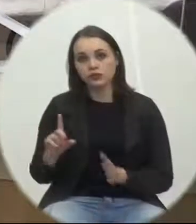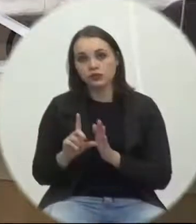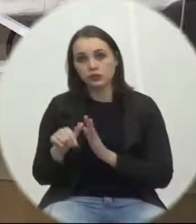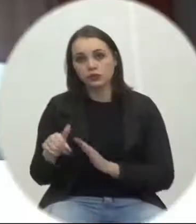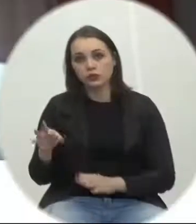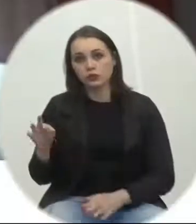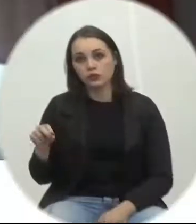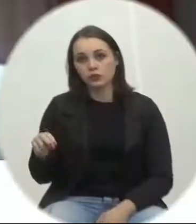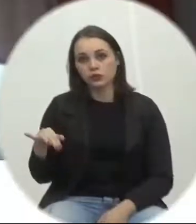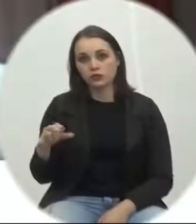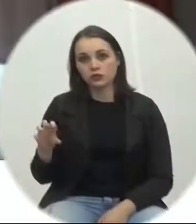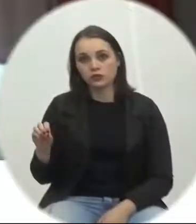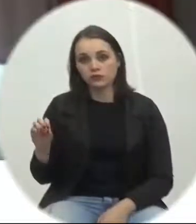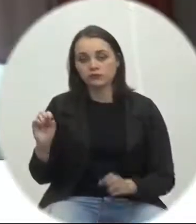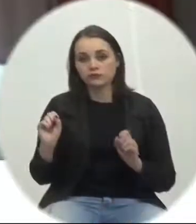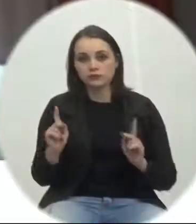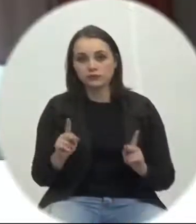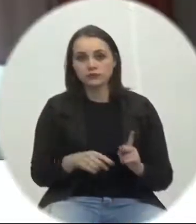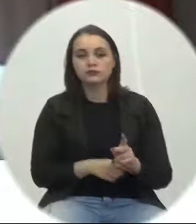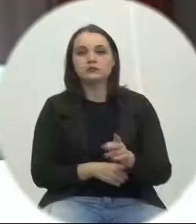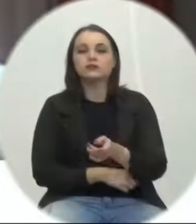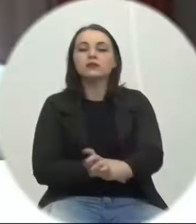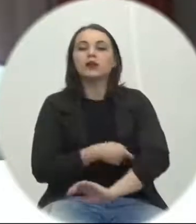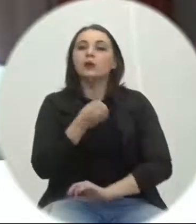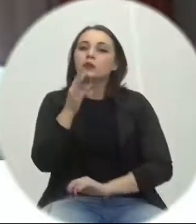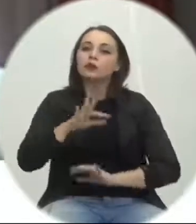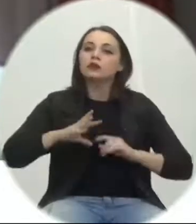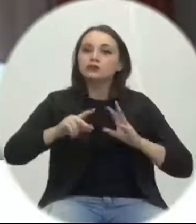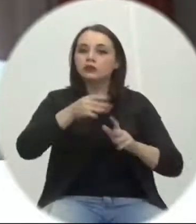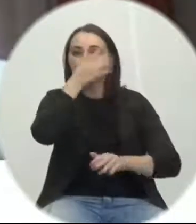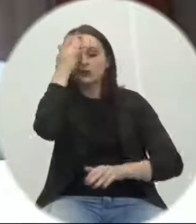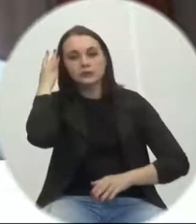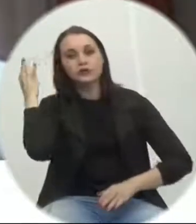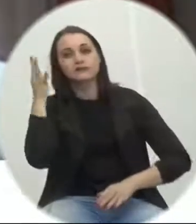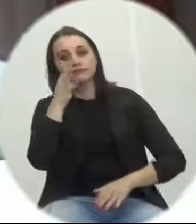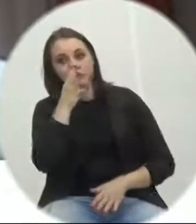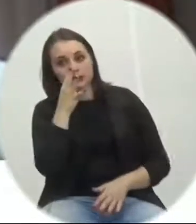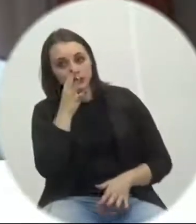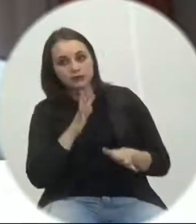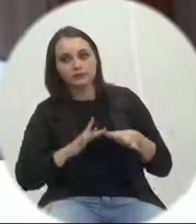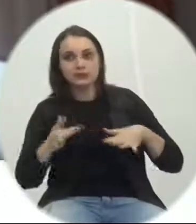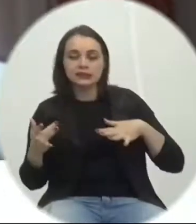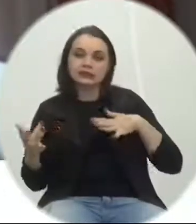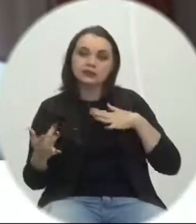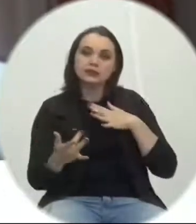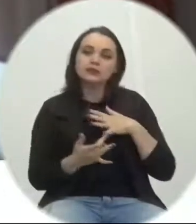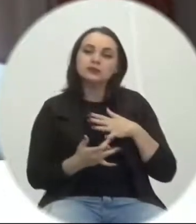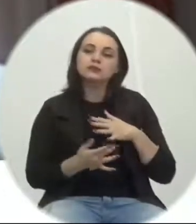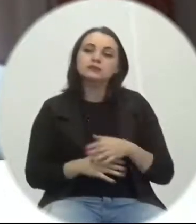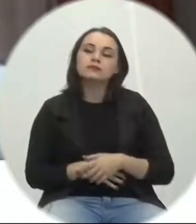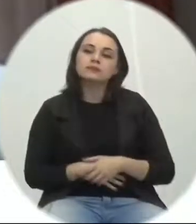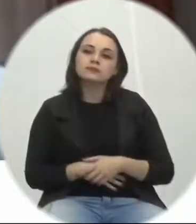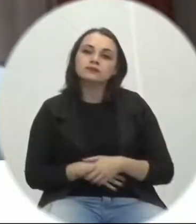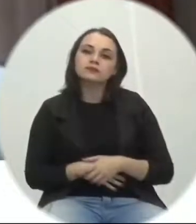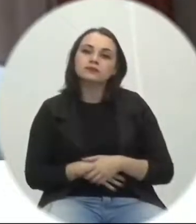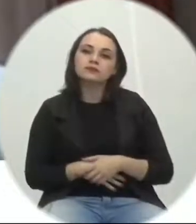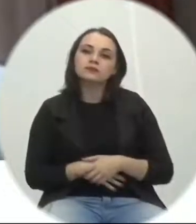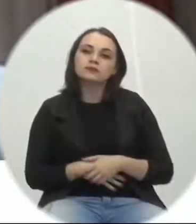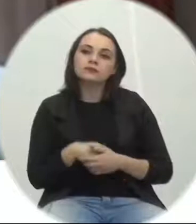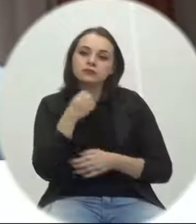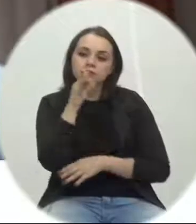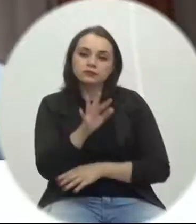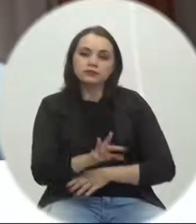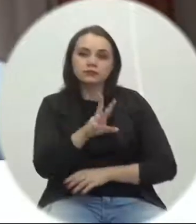Vereadoras, toda a população que nos acompanha, nos acompanha através das redes sociais. Nossa, boa